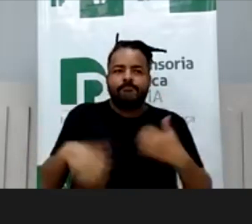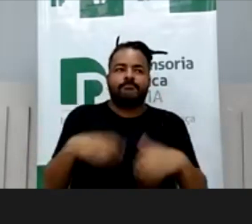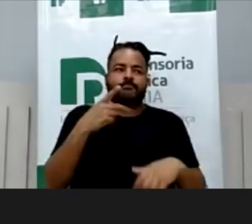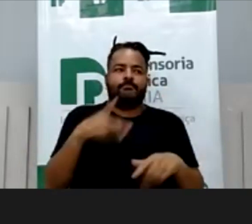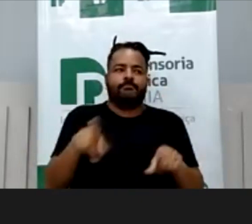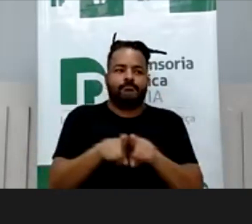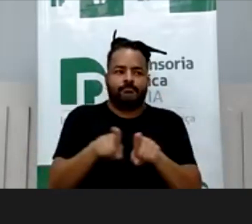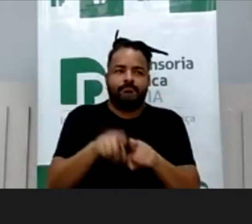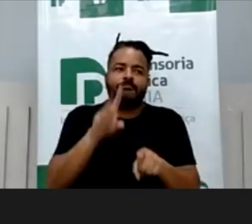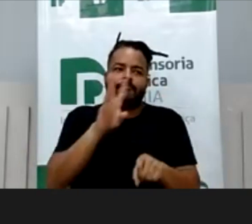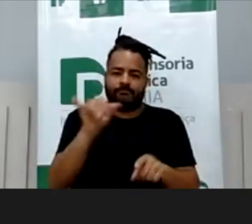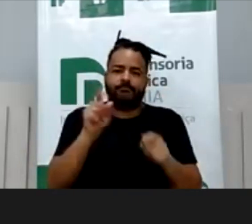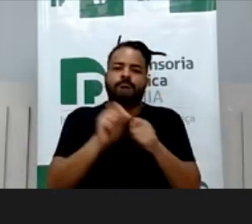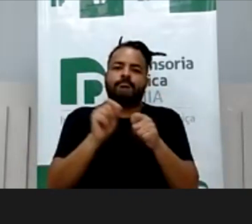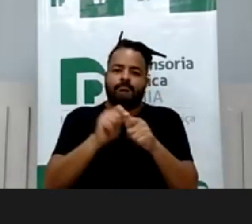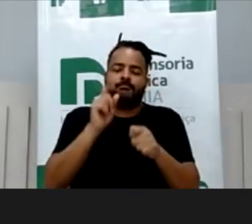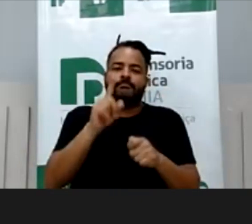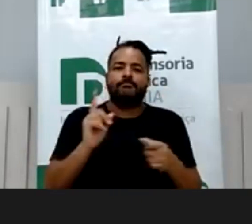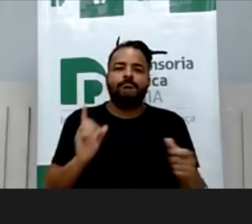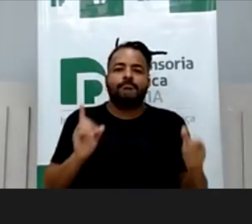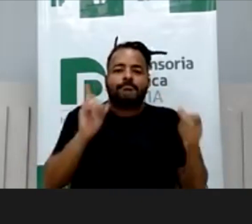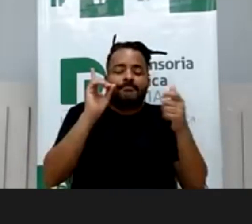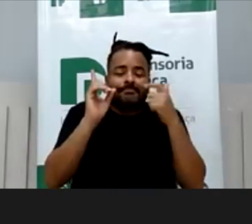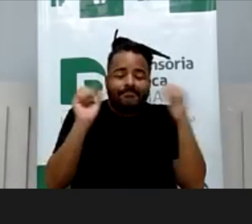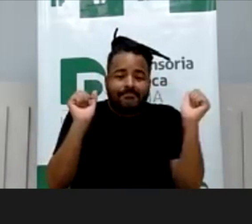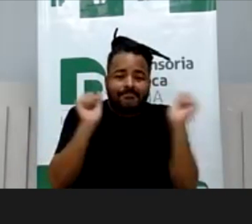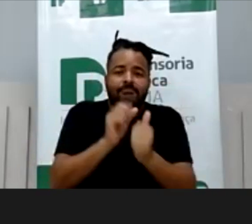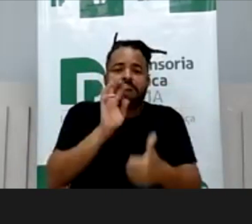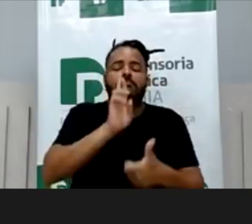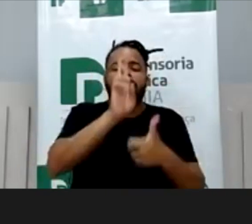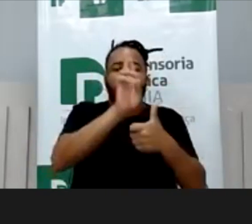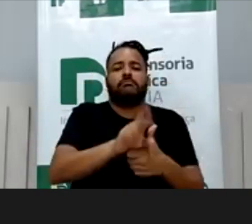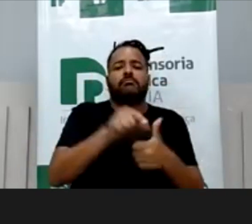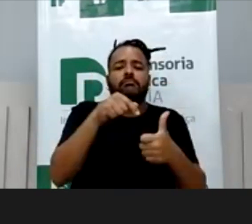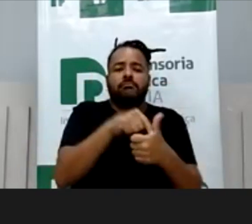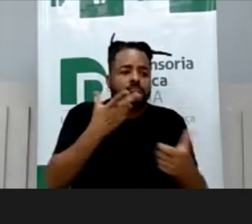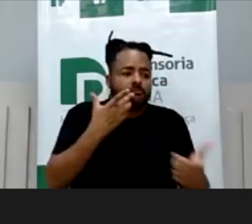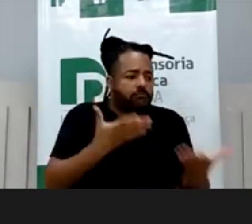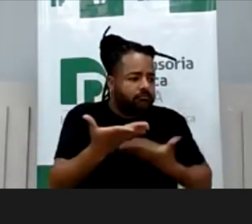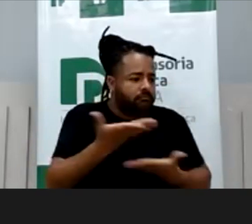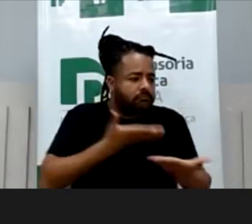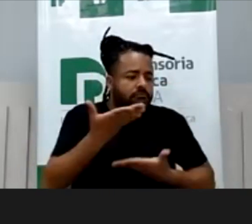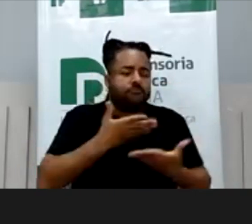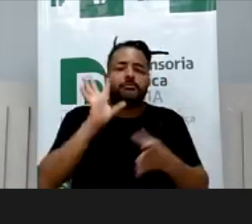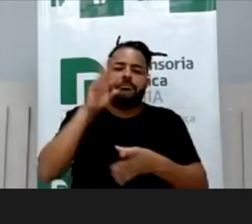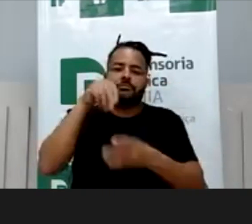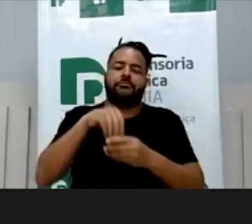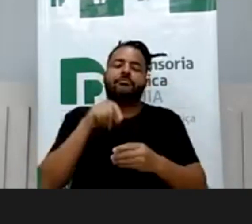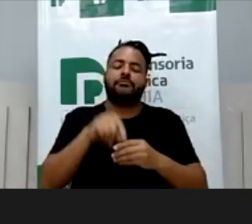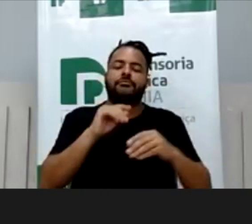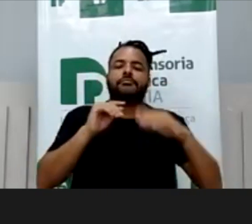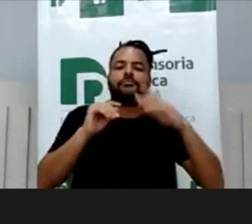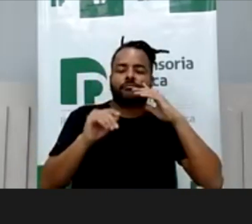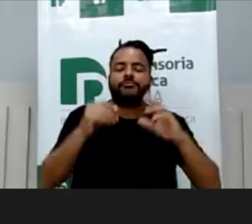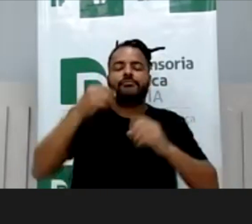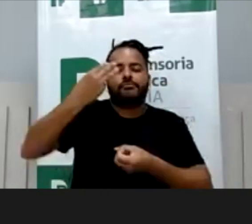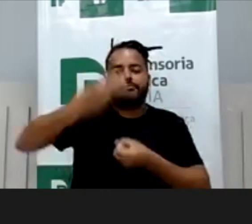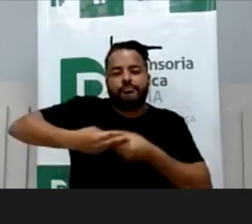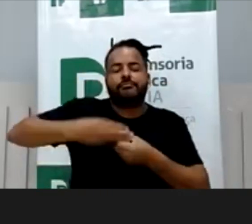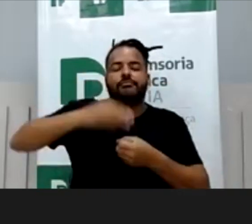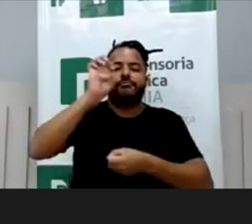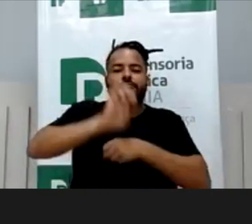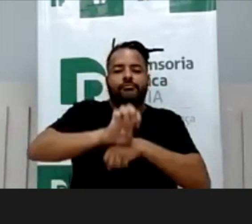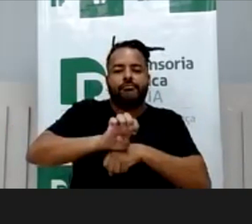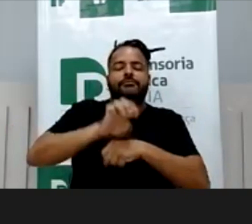a gente vai fazer a parceria com a Defensoria para estender esse projeto e ir para mais escolas, na rede municipal, estadual, e particulares